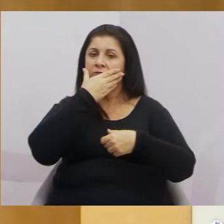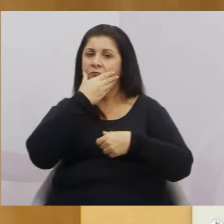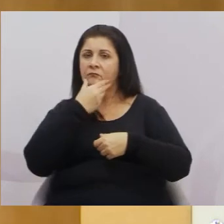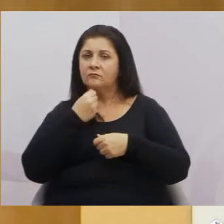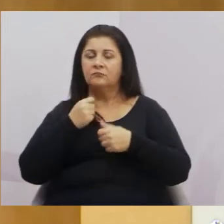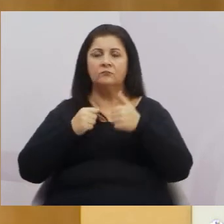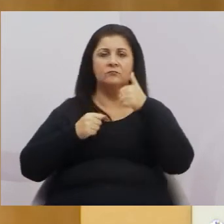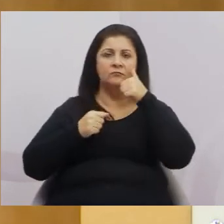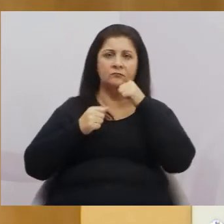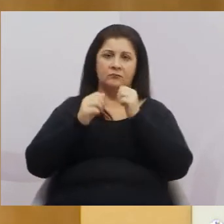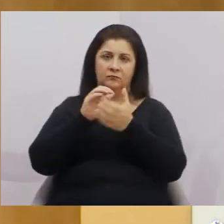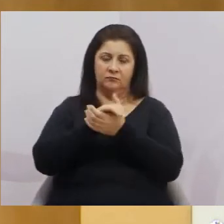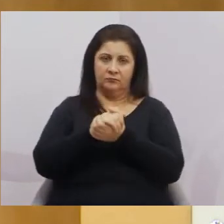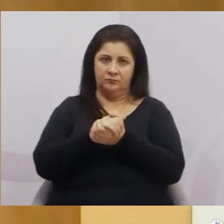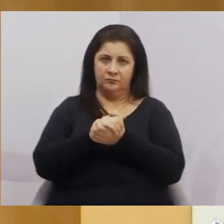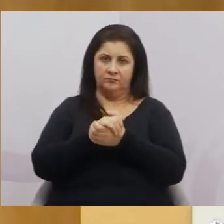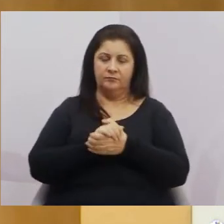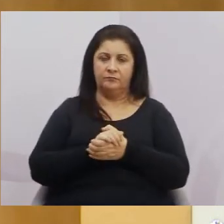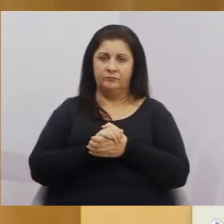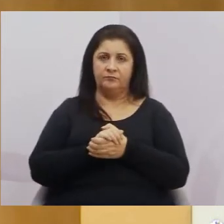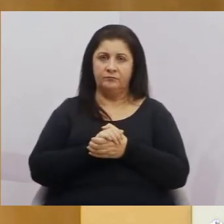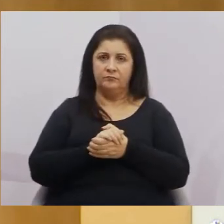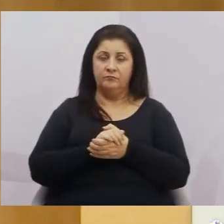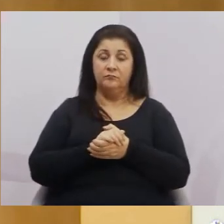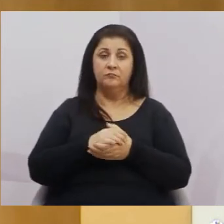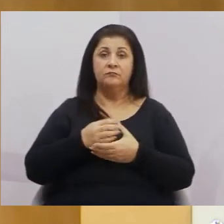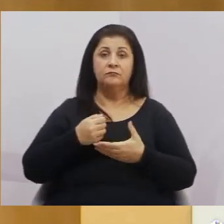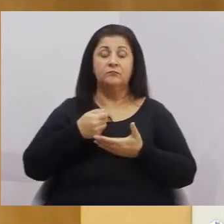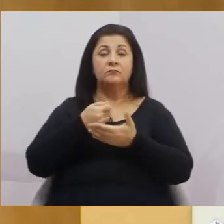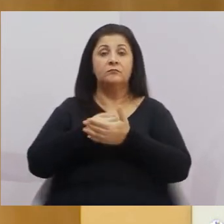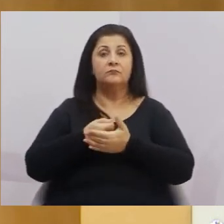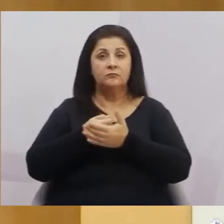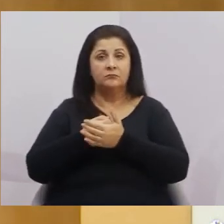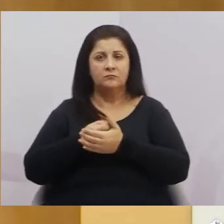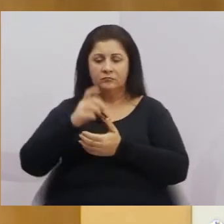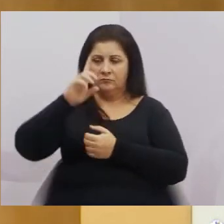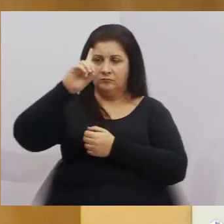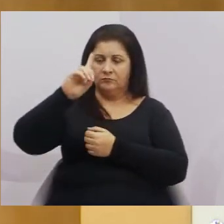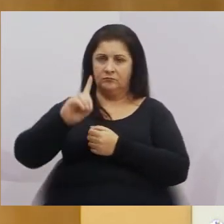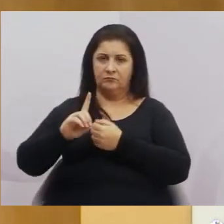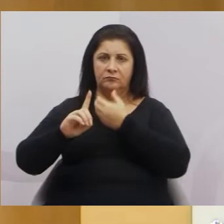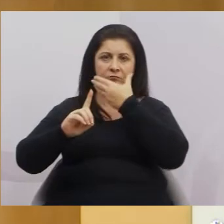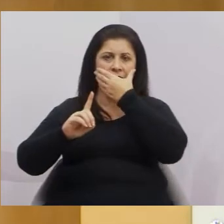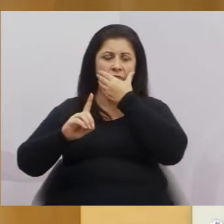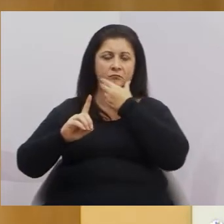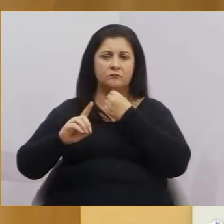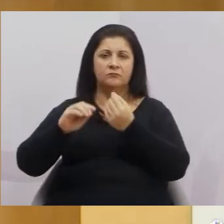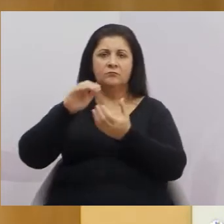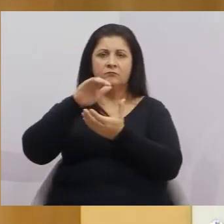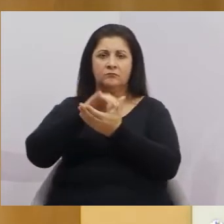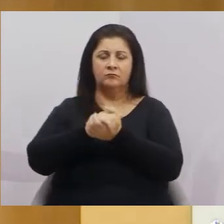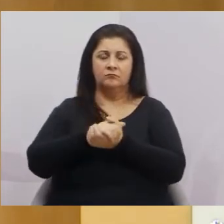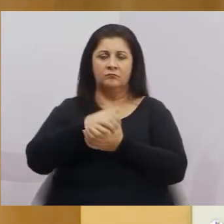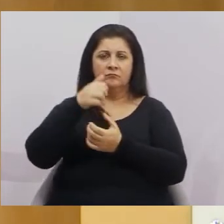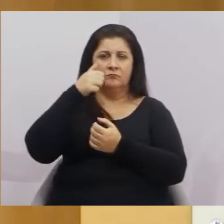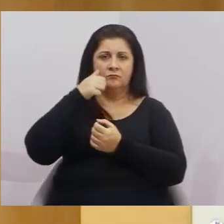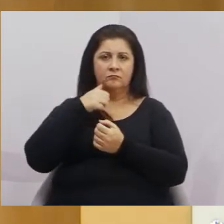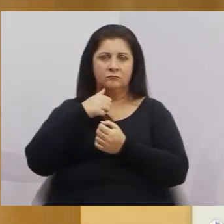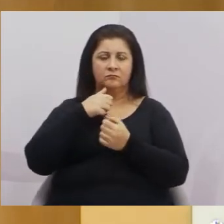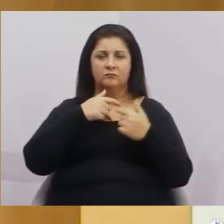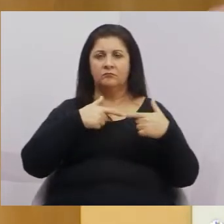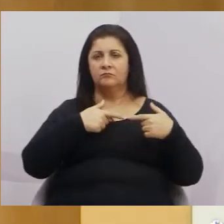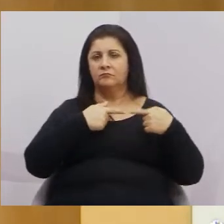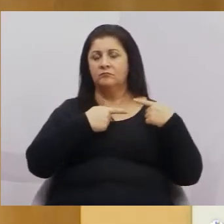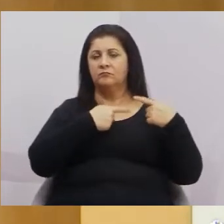defendemos o direito do marido, casar com a tua esposa, procriar